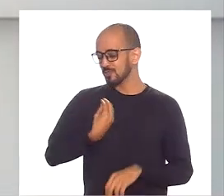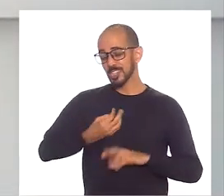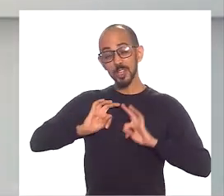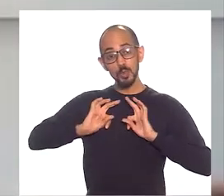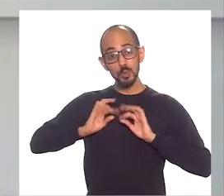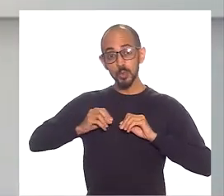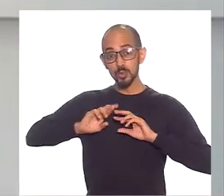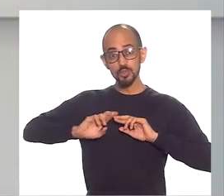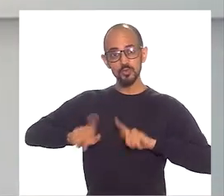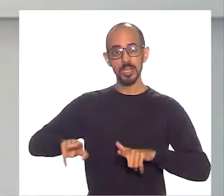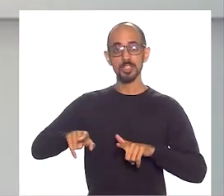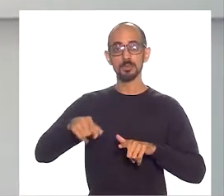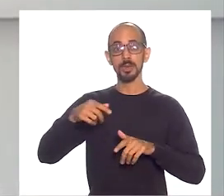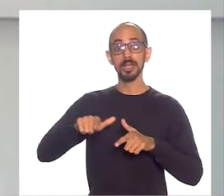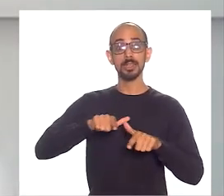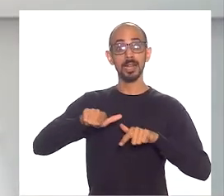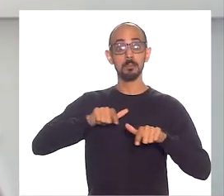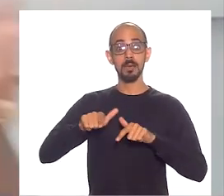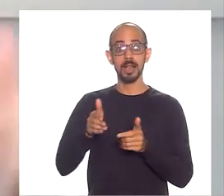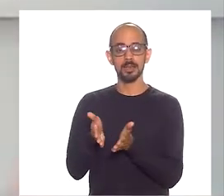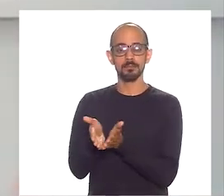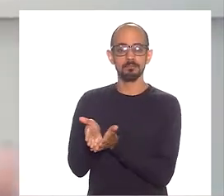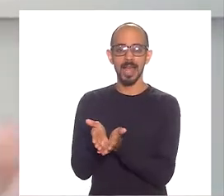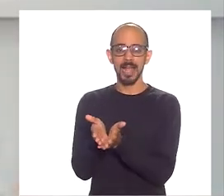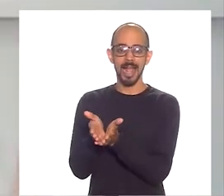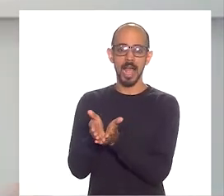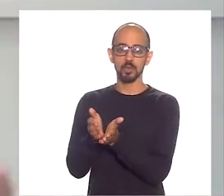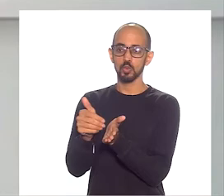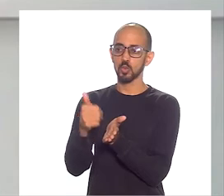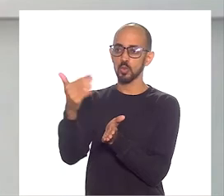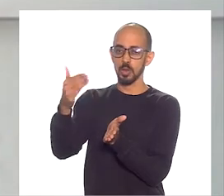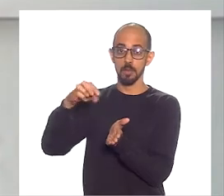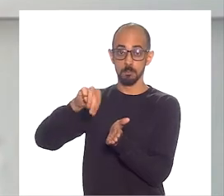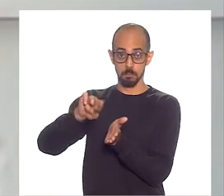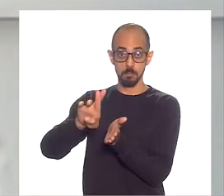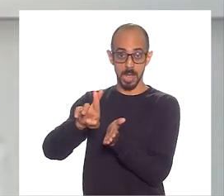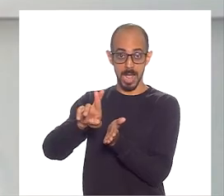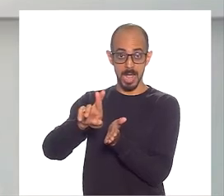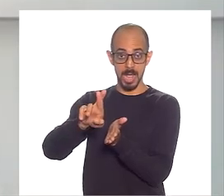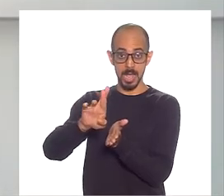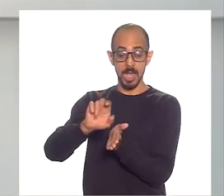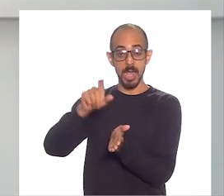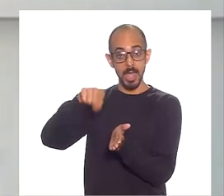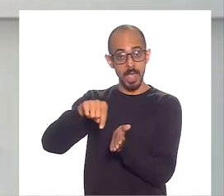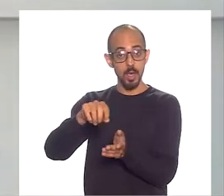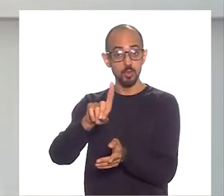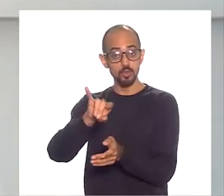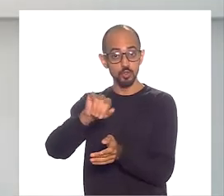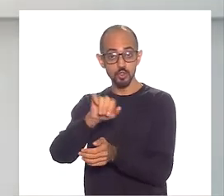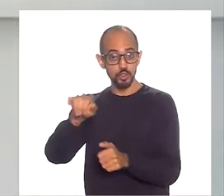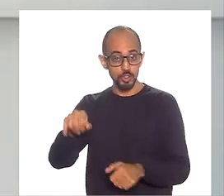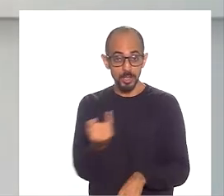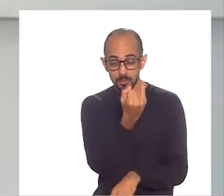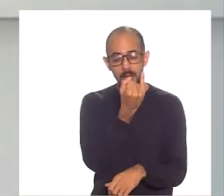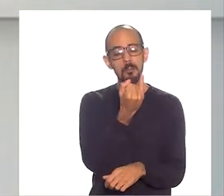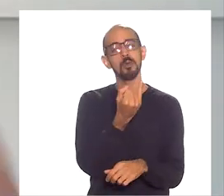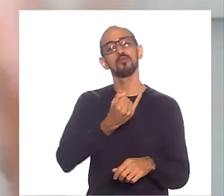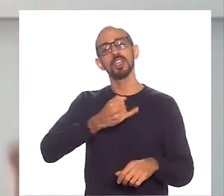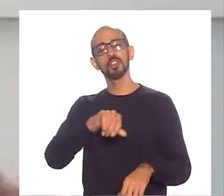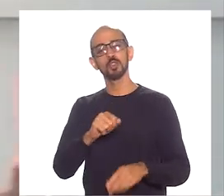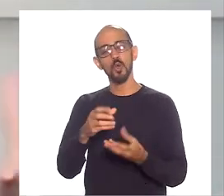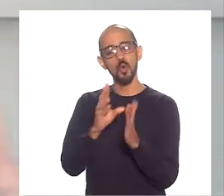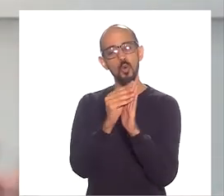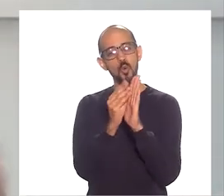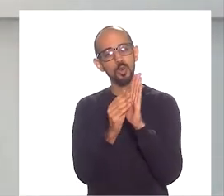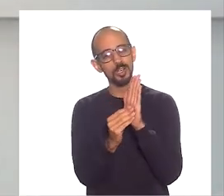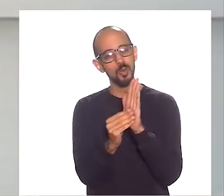do que é trabalhar embarcado. Então foi um dia extremamente proveitoso e muito enriquecedor como